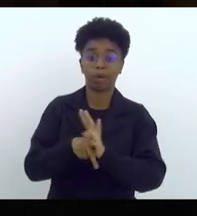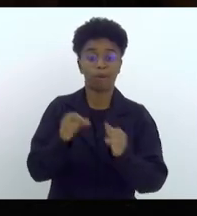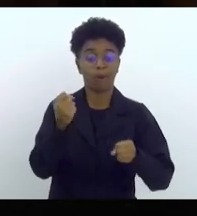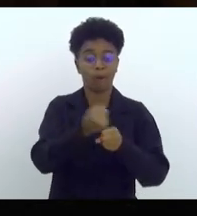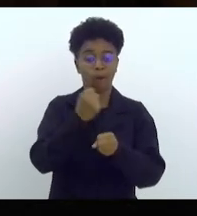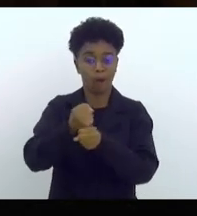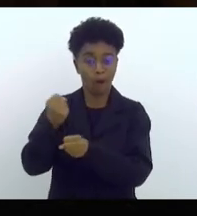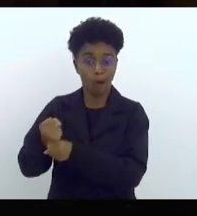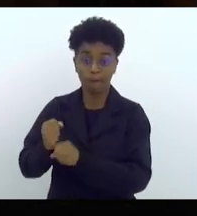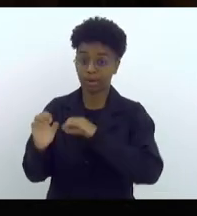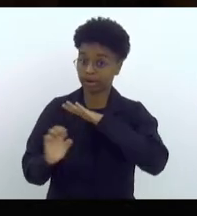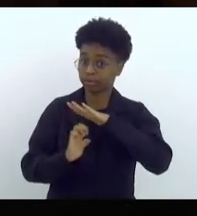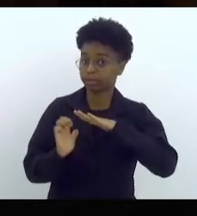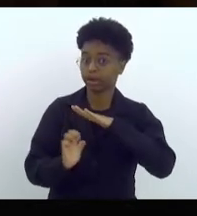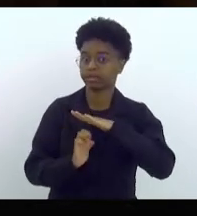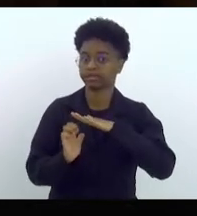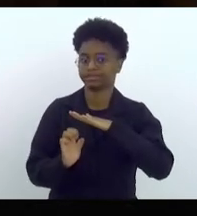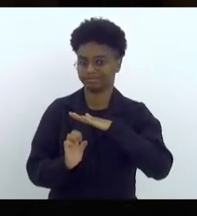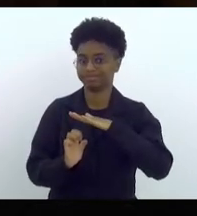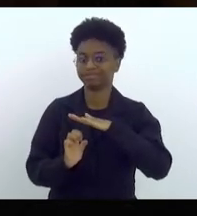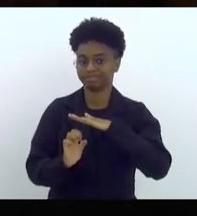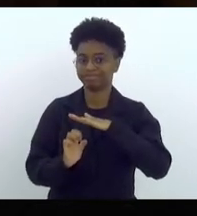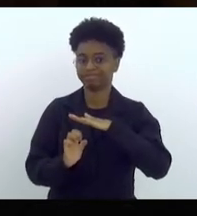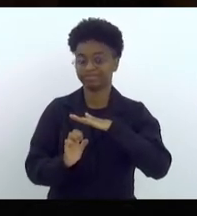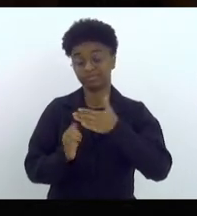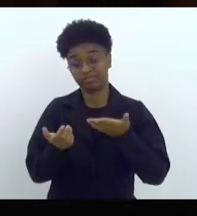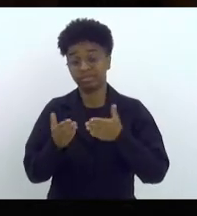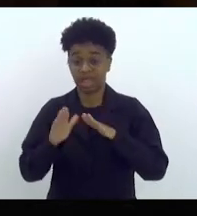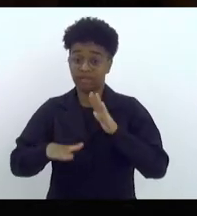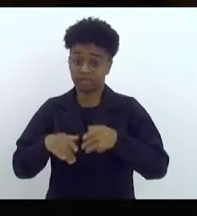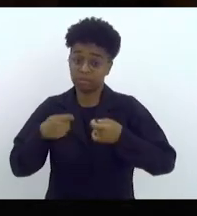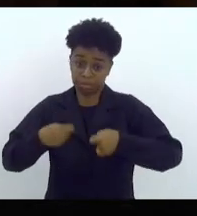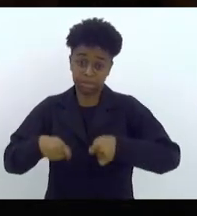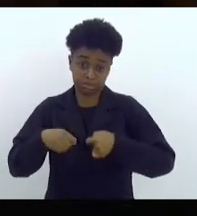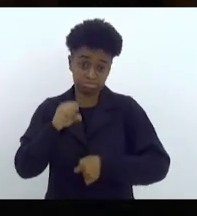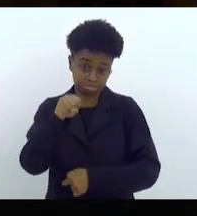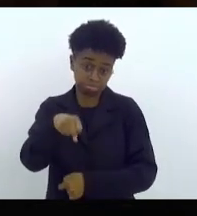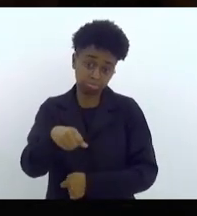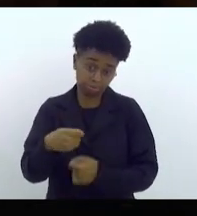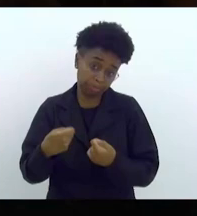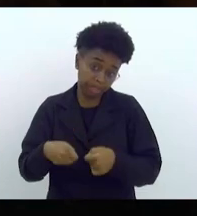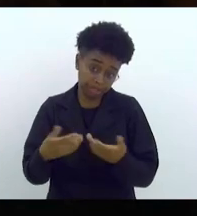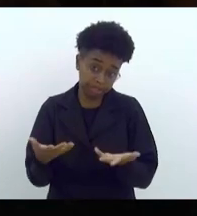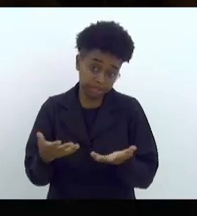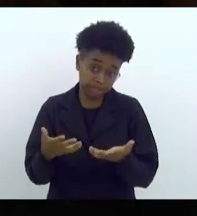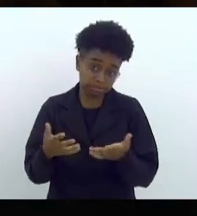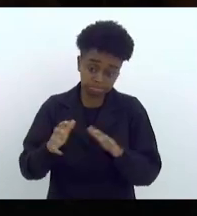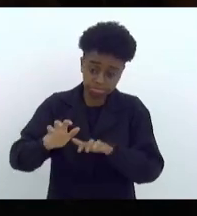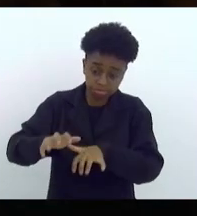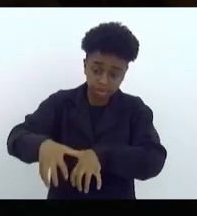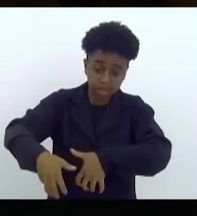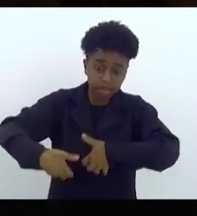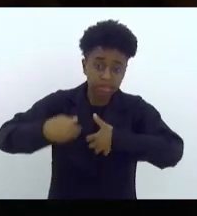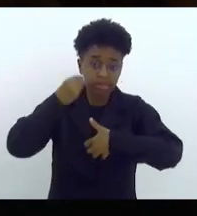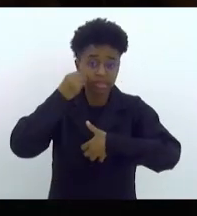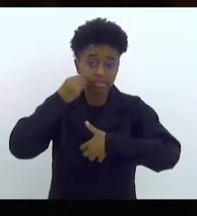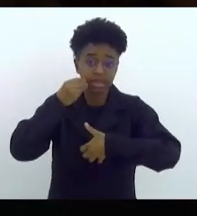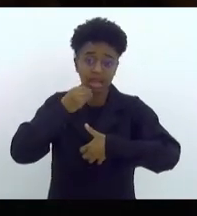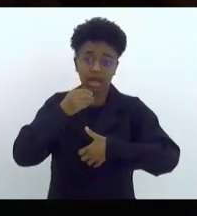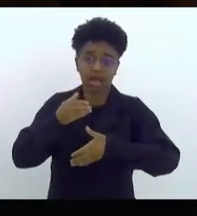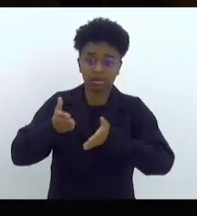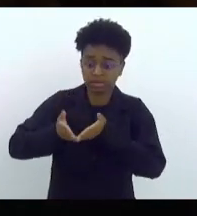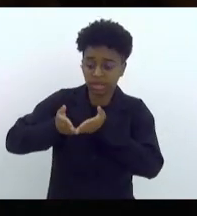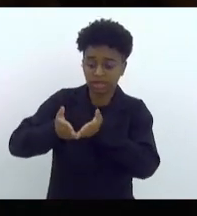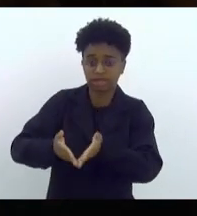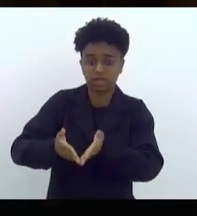empresarial, algumas vezes necessária, porque é necessário dragar para a entrada dos navios de